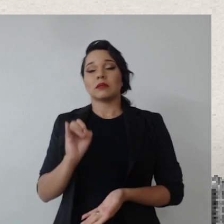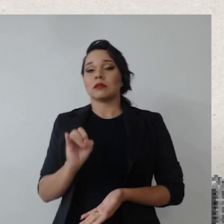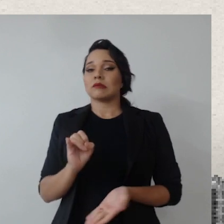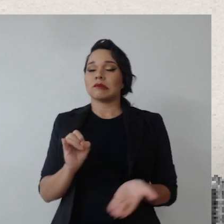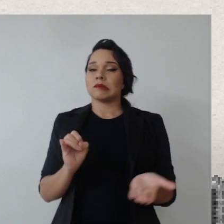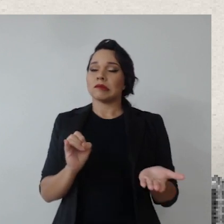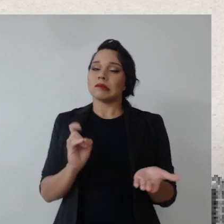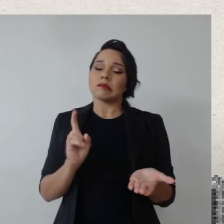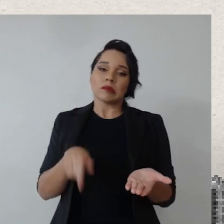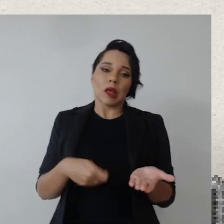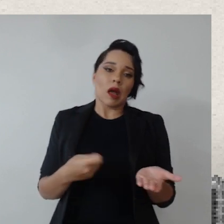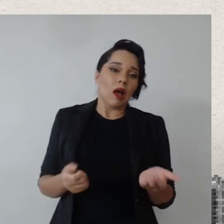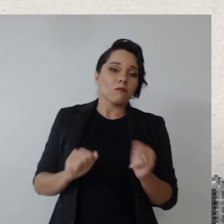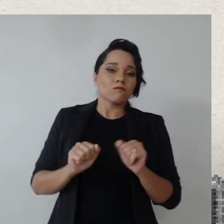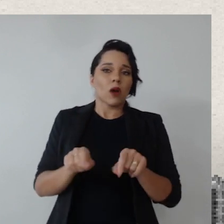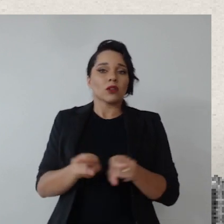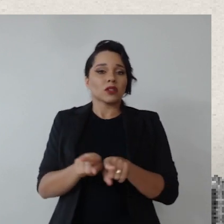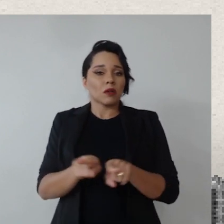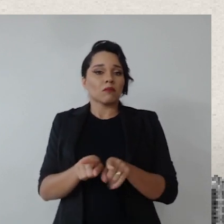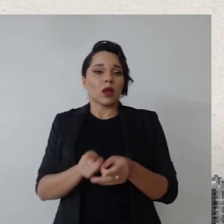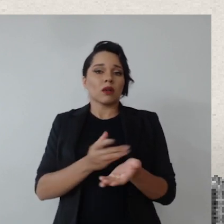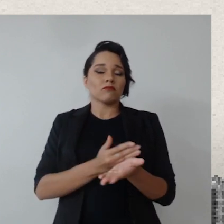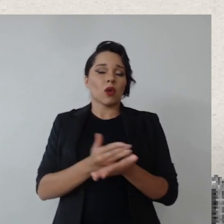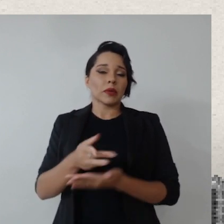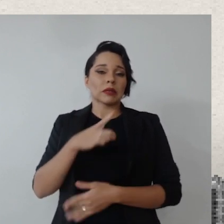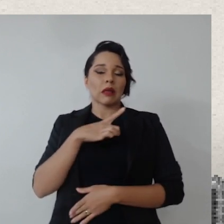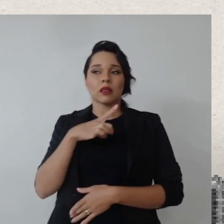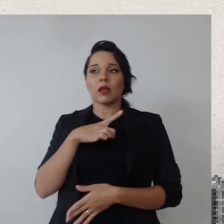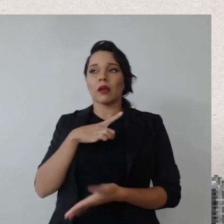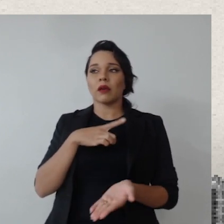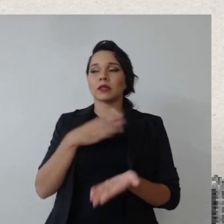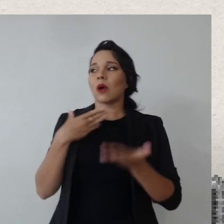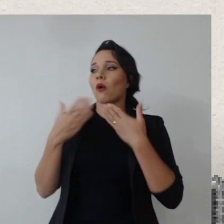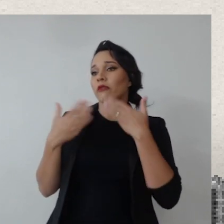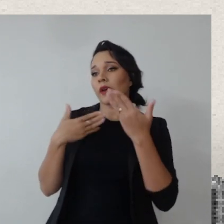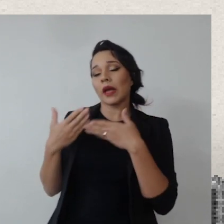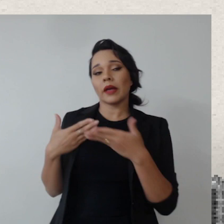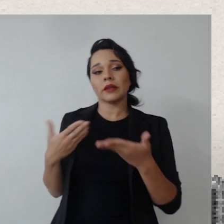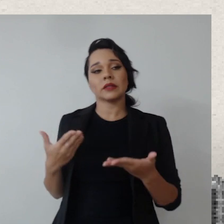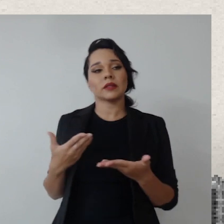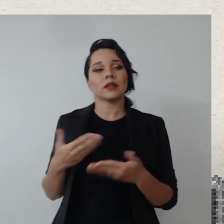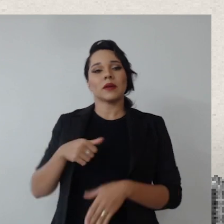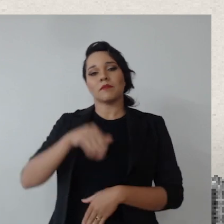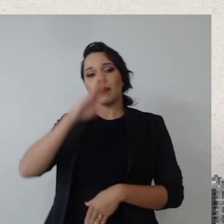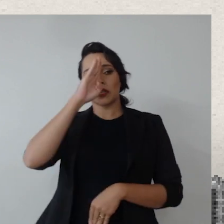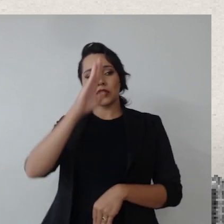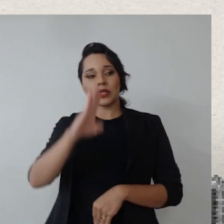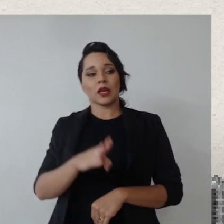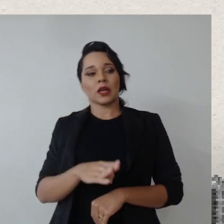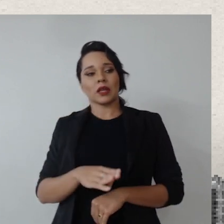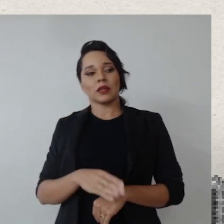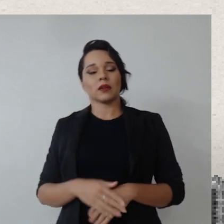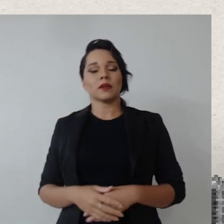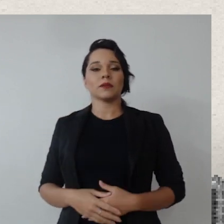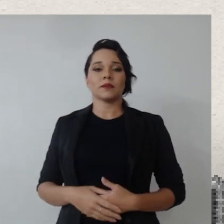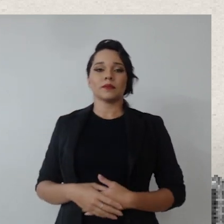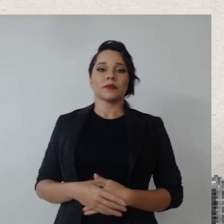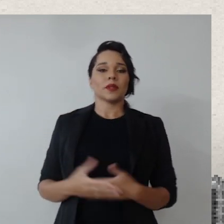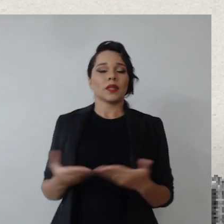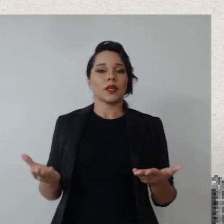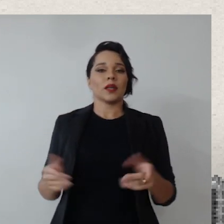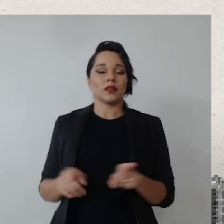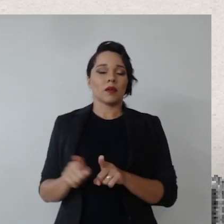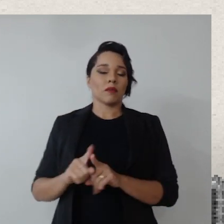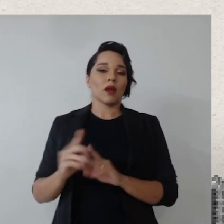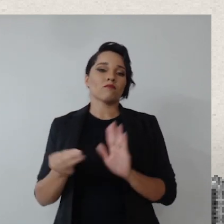Se fosse o caso, a pode abrir essa conversa mais direta e